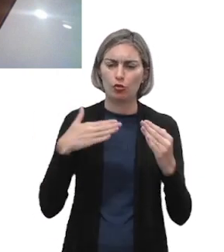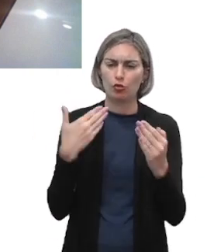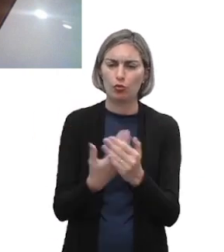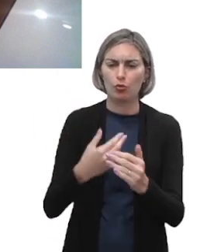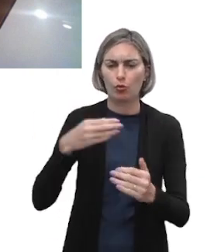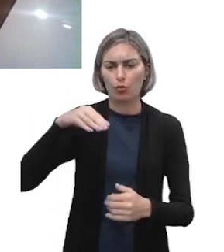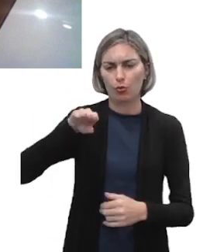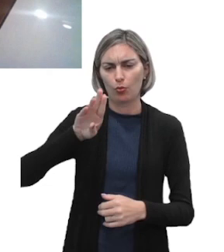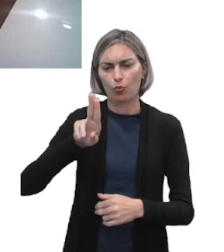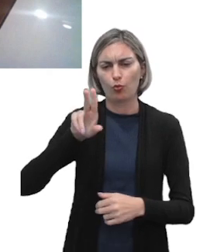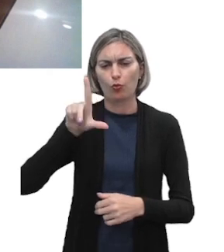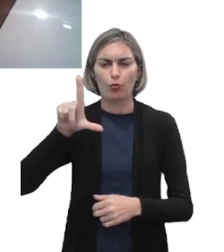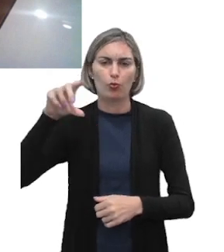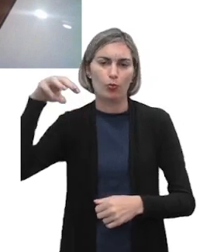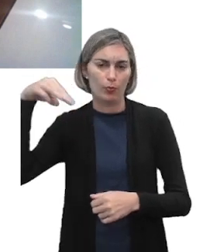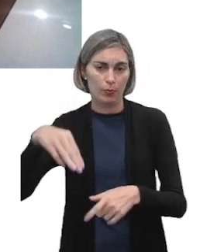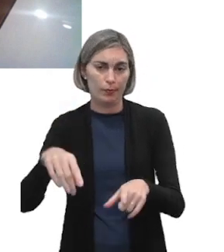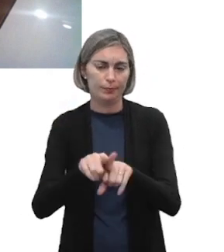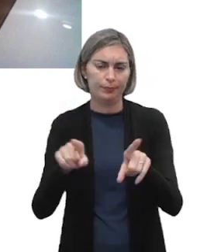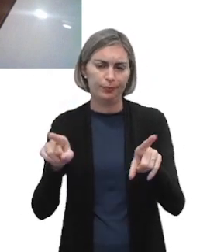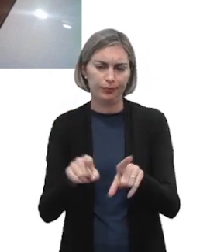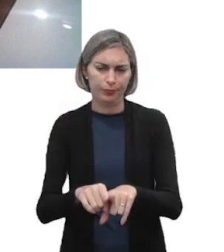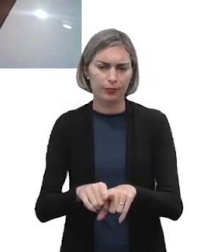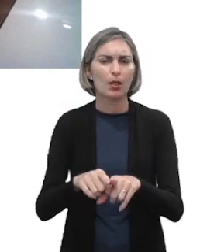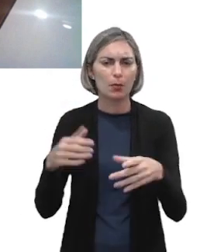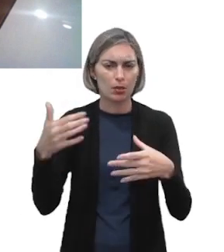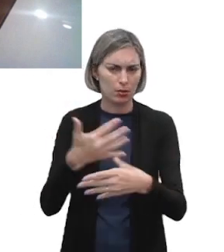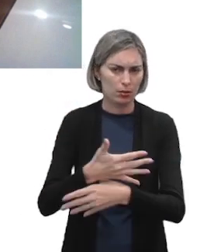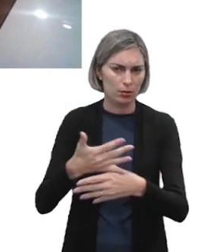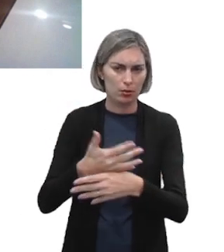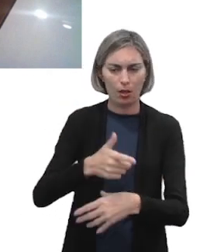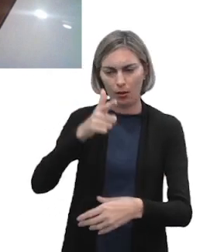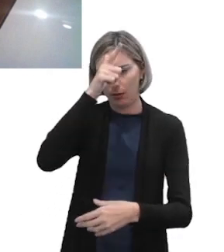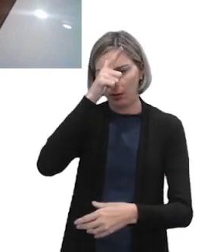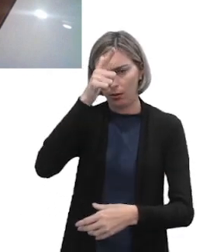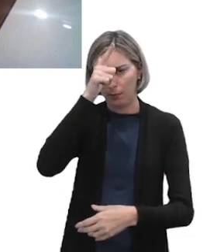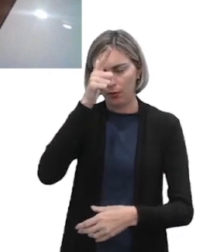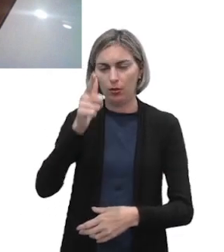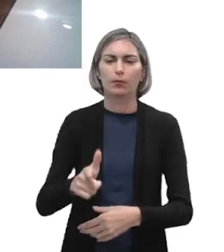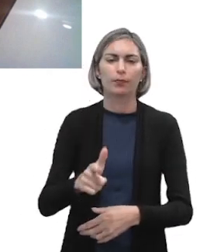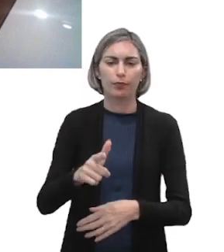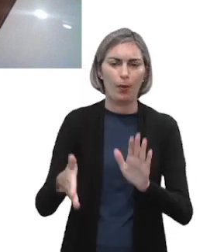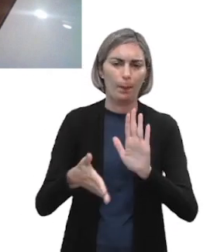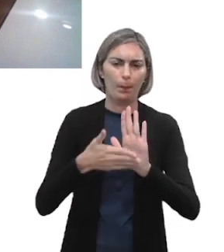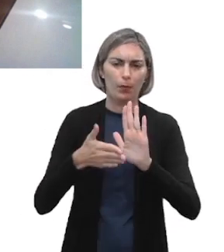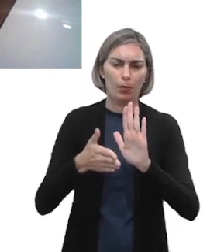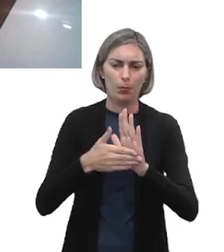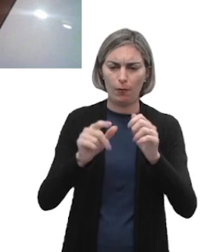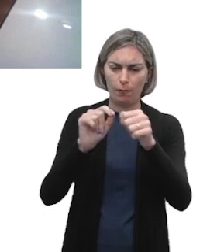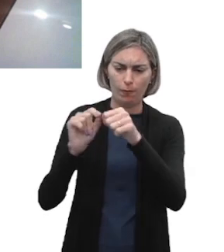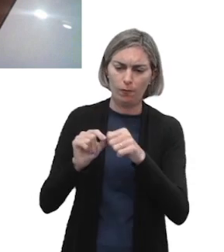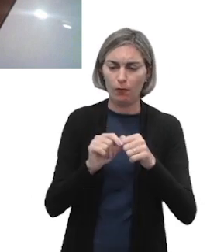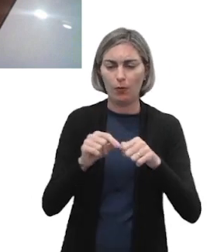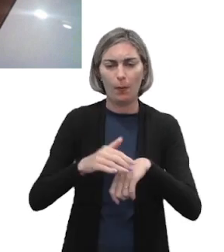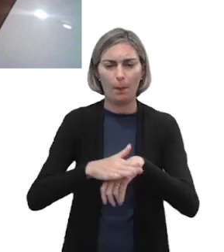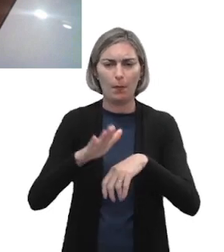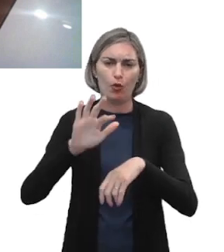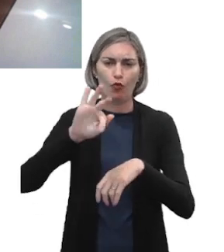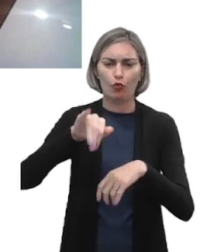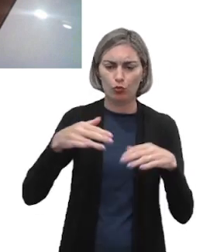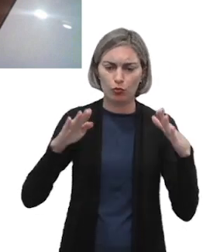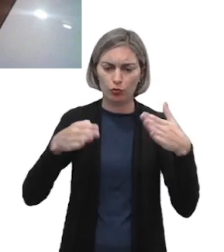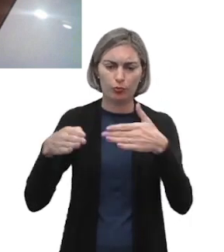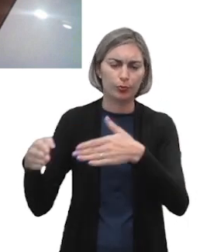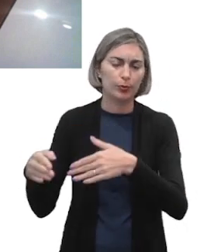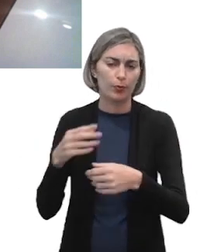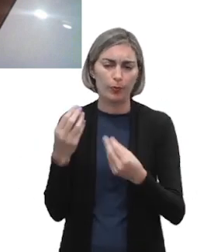Ur, também nessa cidade da Alemanha. Tinha a proposta de produtos serem mais funcionais,